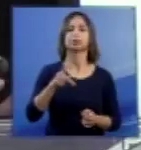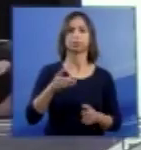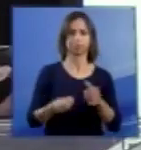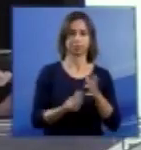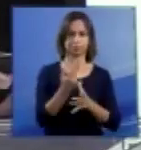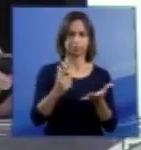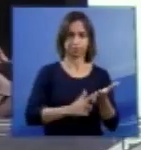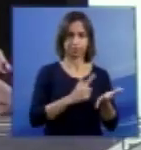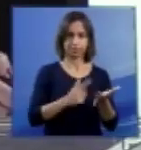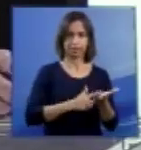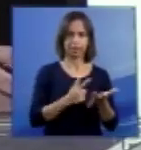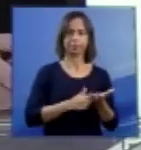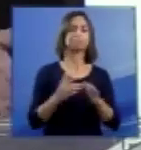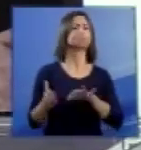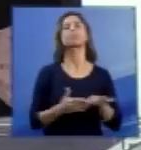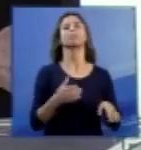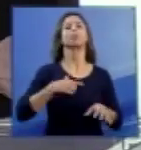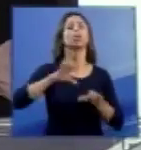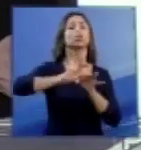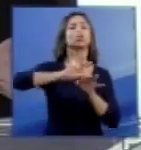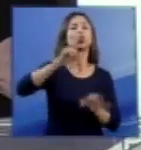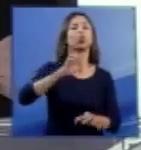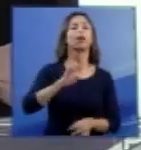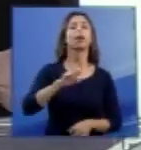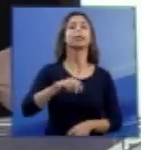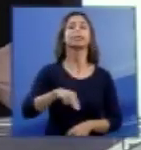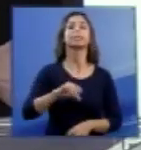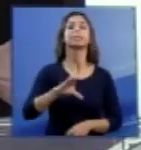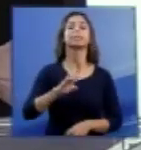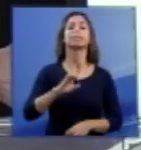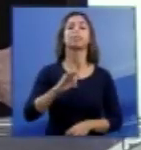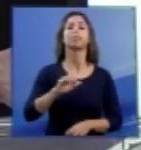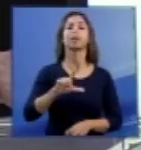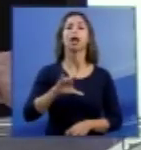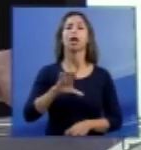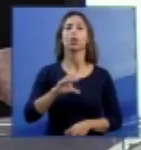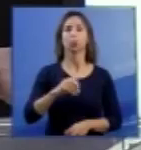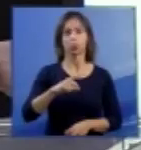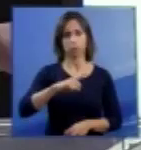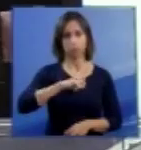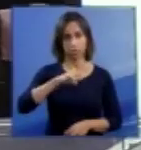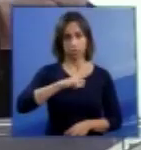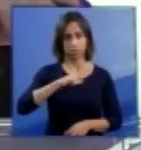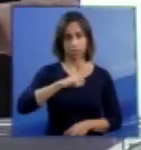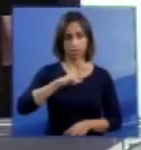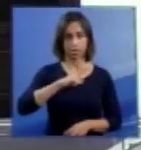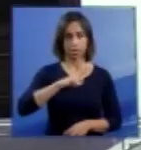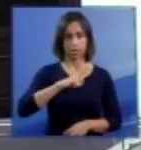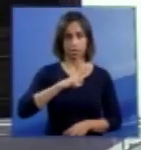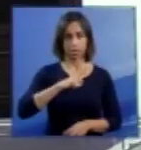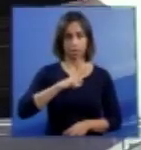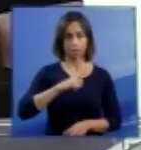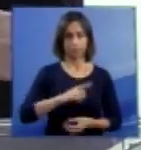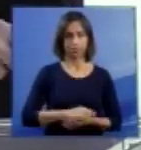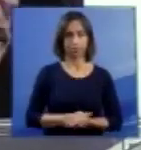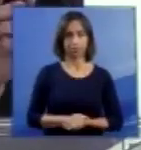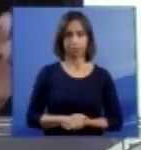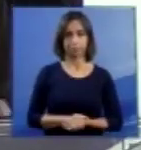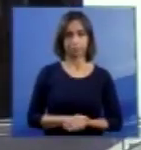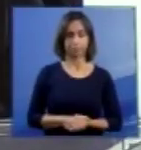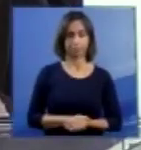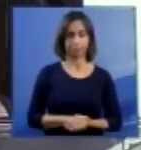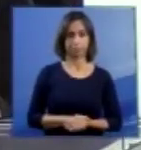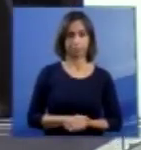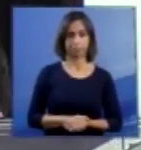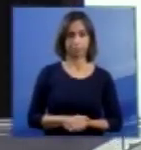encefálico, ele tem... Não estou me organizando muito bem aqui com isso. O